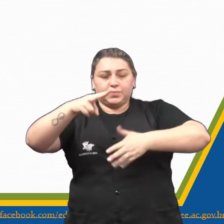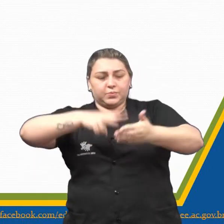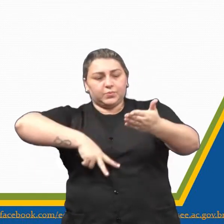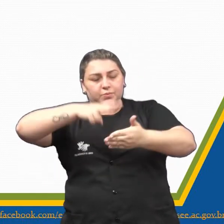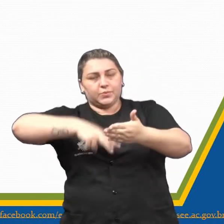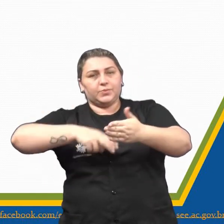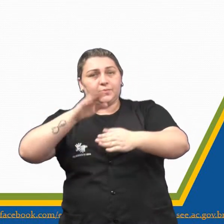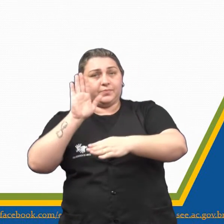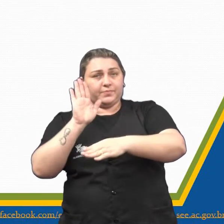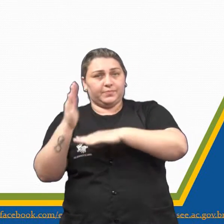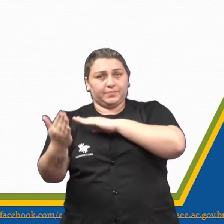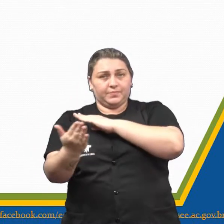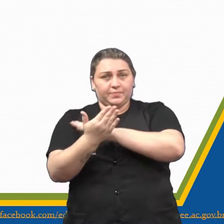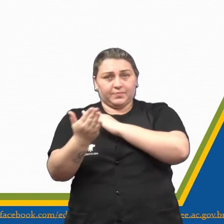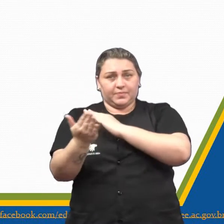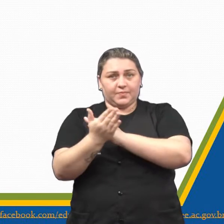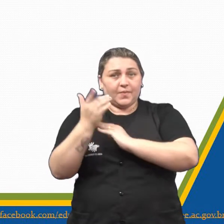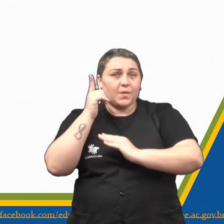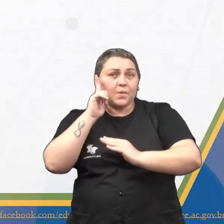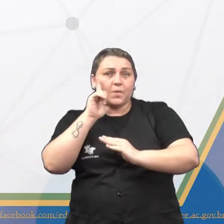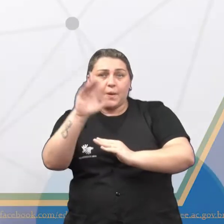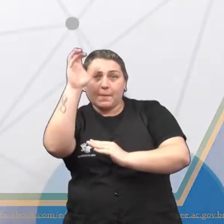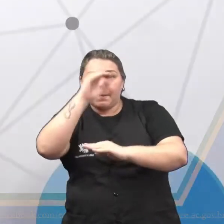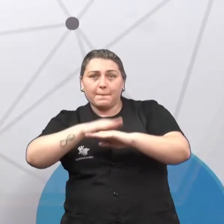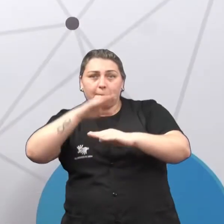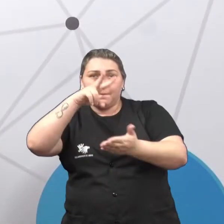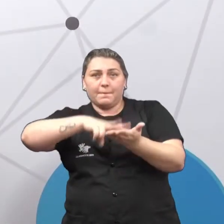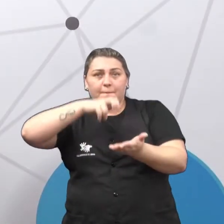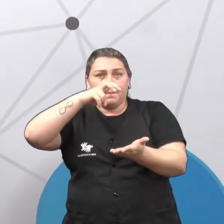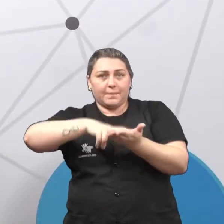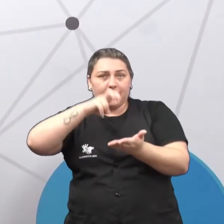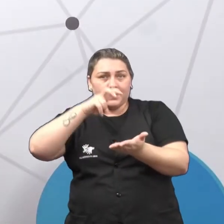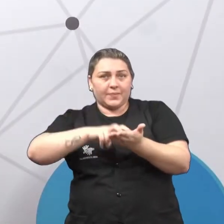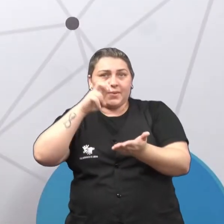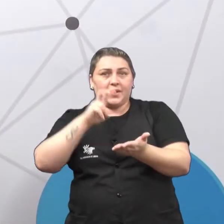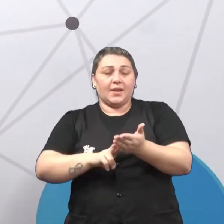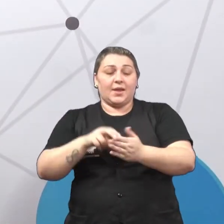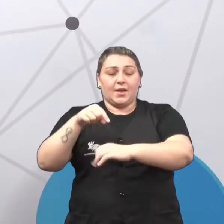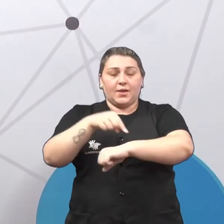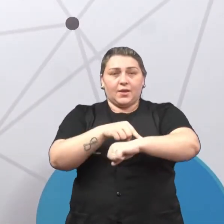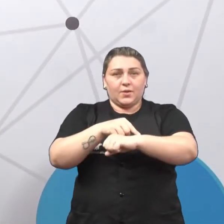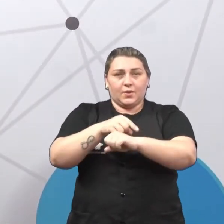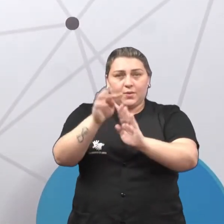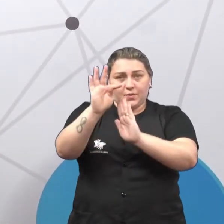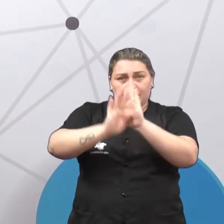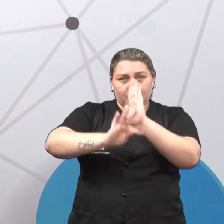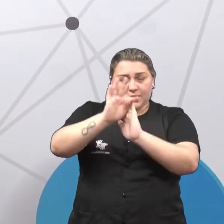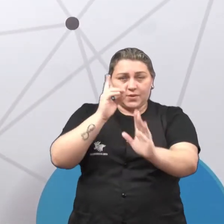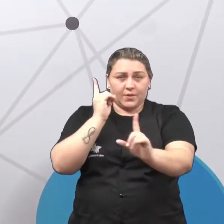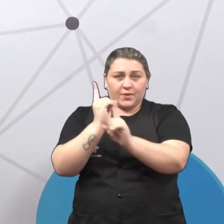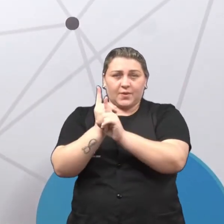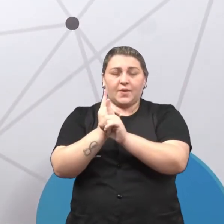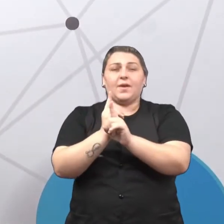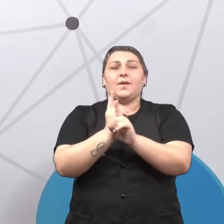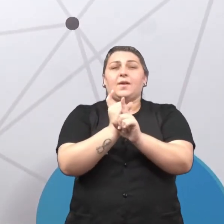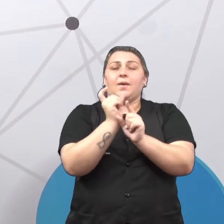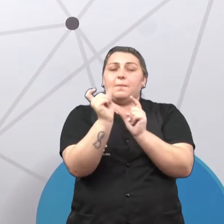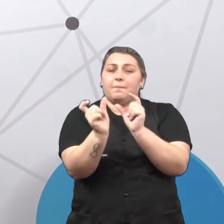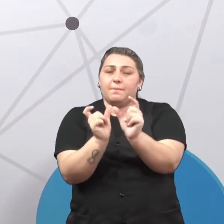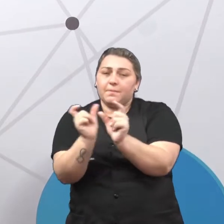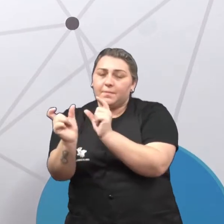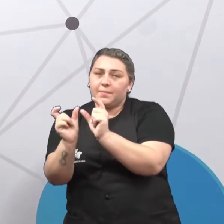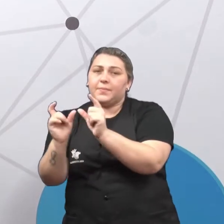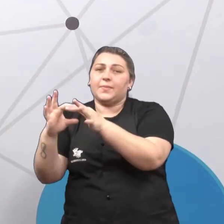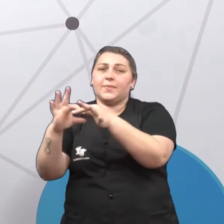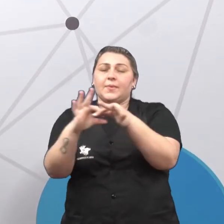ajuda aí a gente a adquirir vocabulários, certo? Então, durante o texto eu vou encontrar várias palavras que o contexto